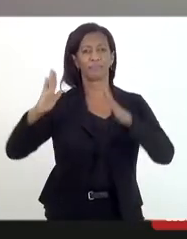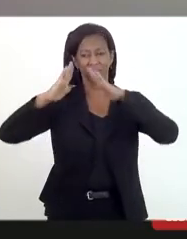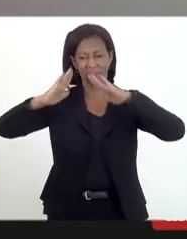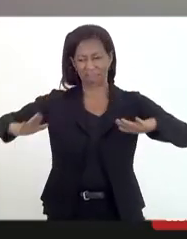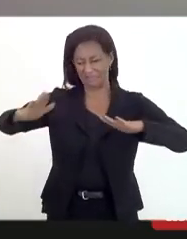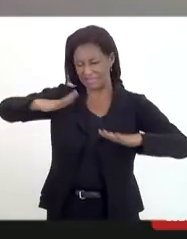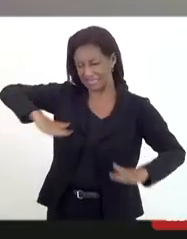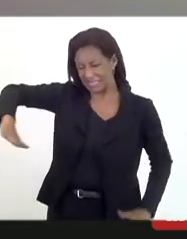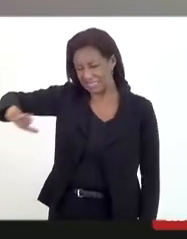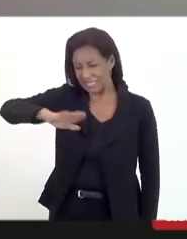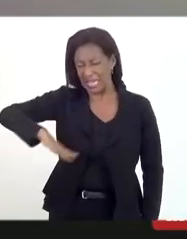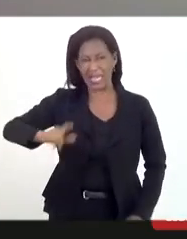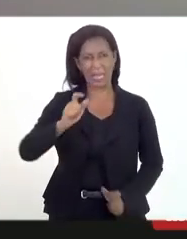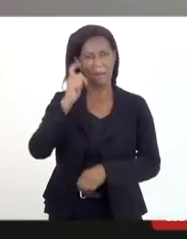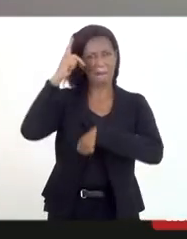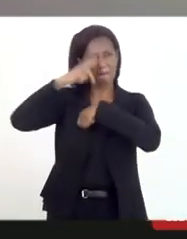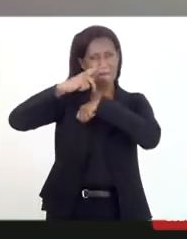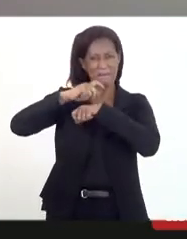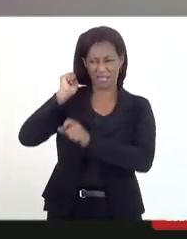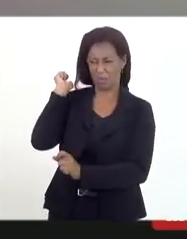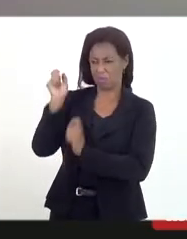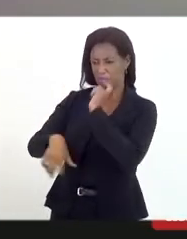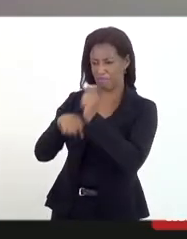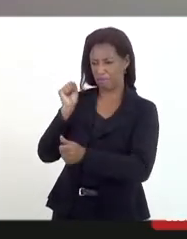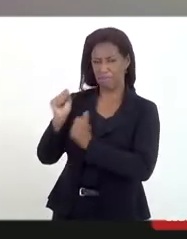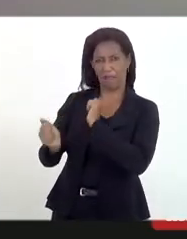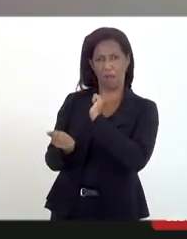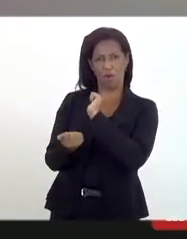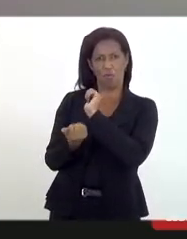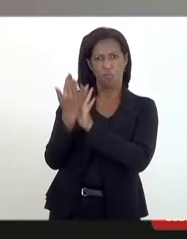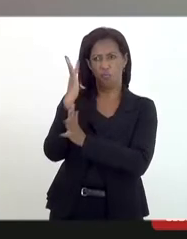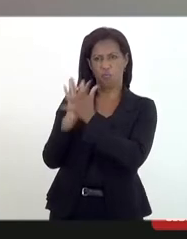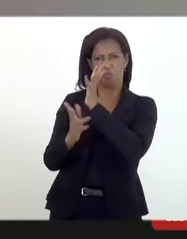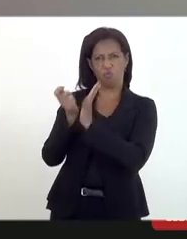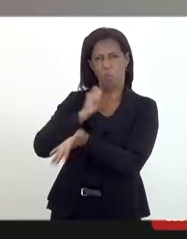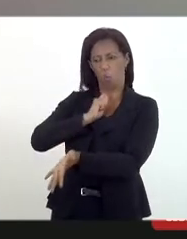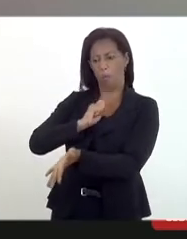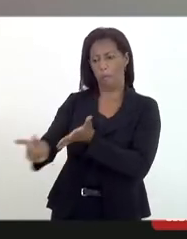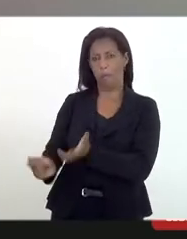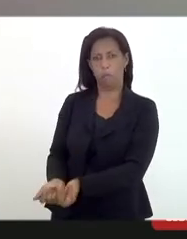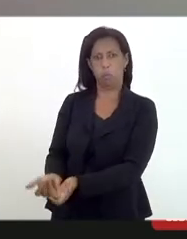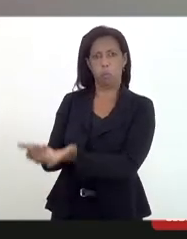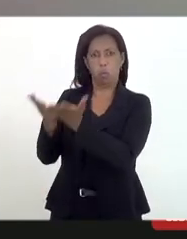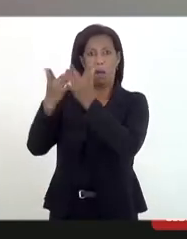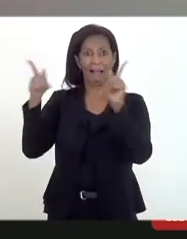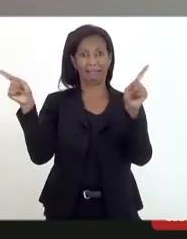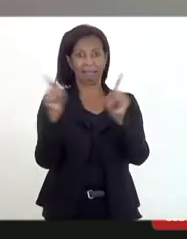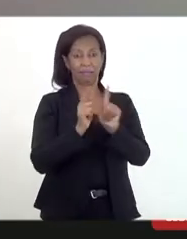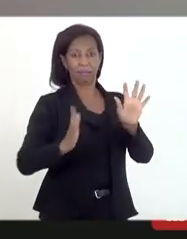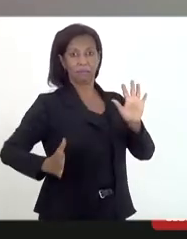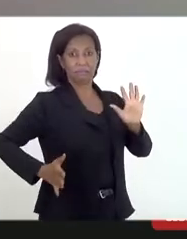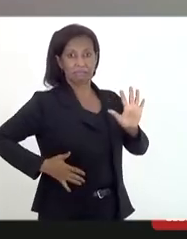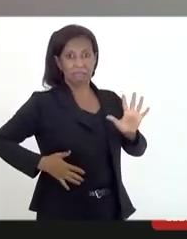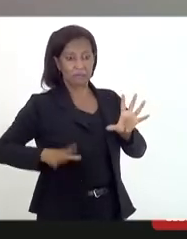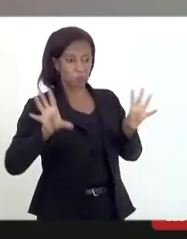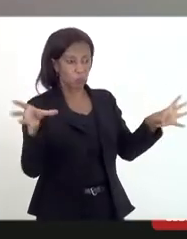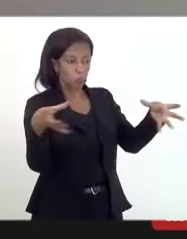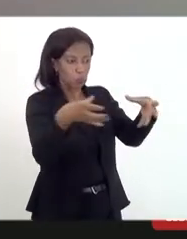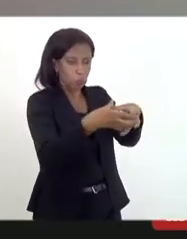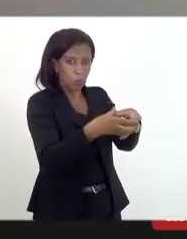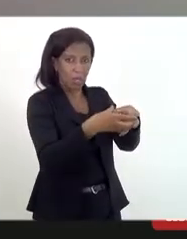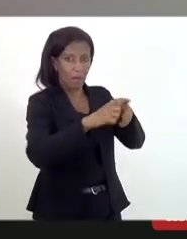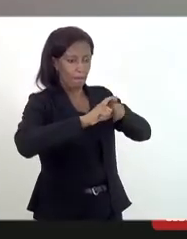apedrejados, incendiados, regiões dominadas por facções criminosas que vêm num